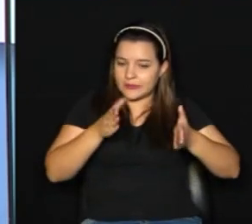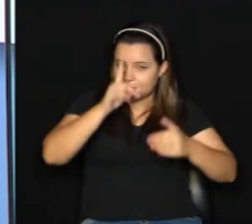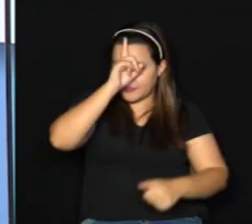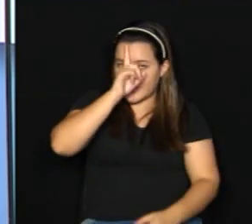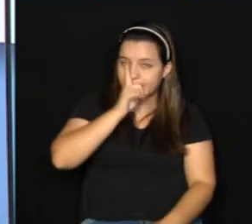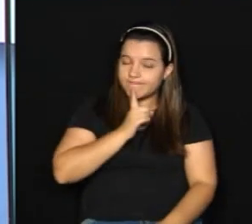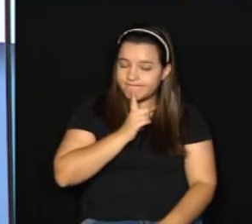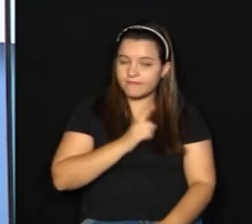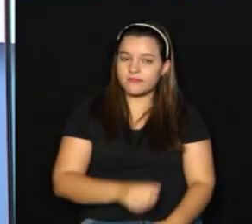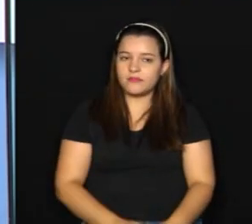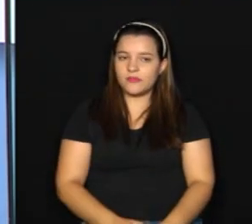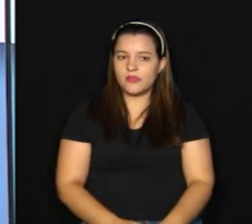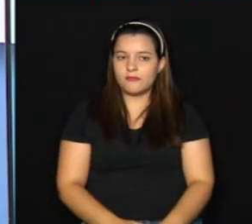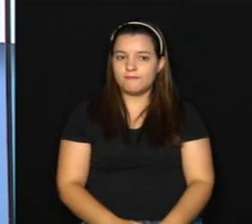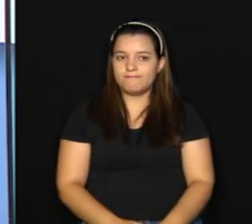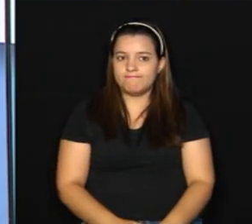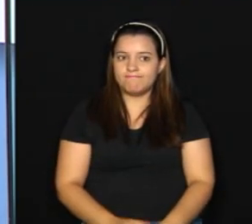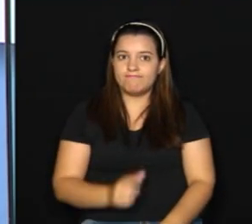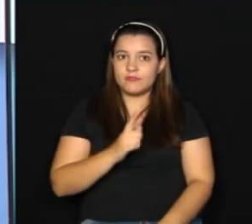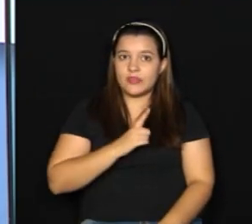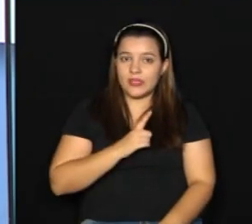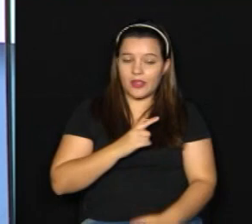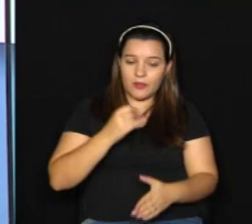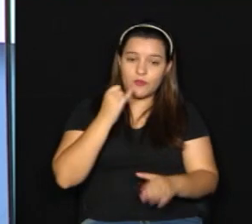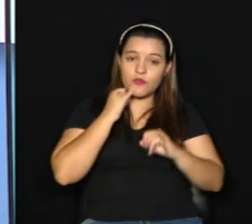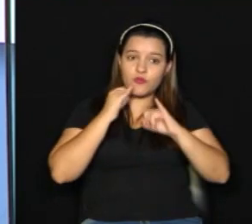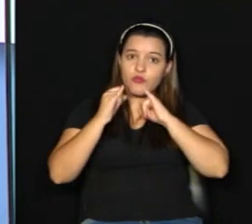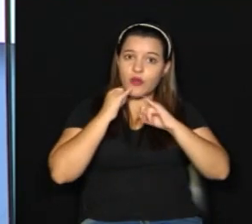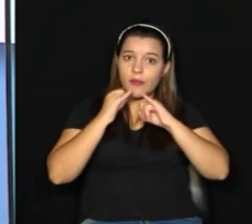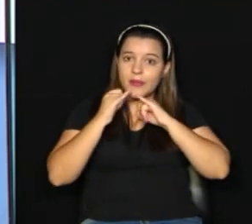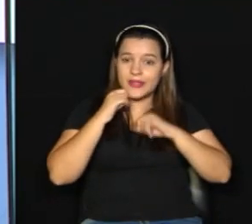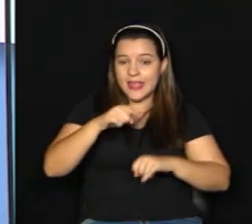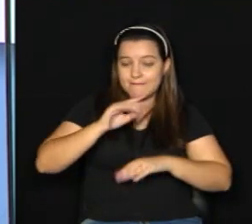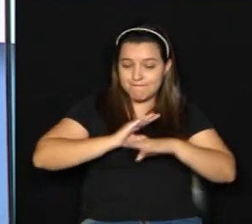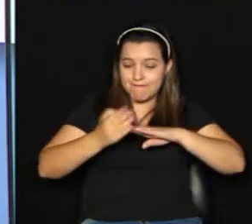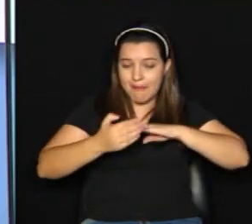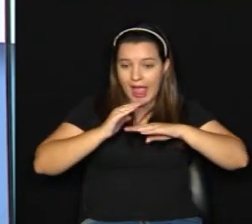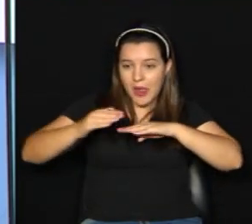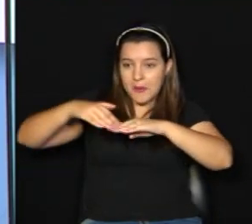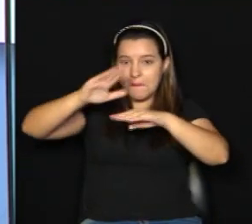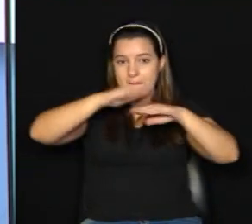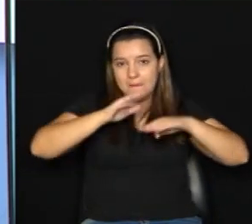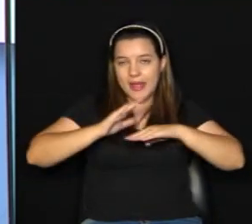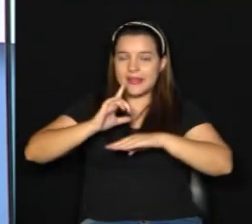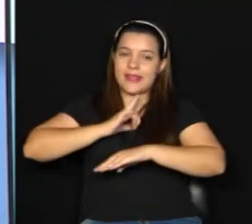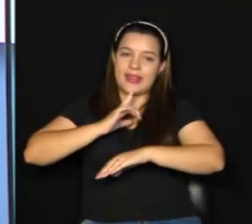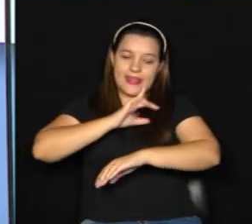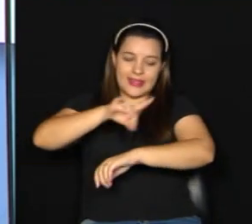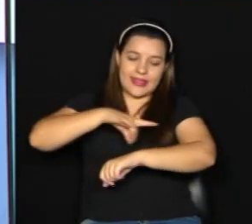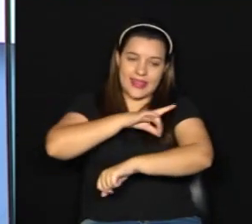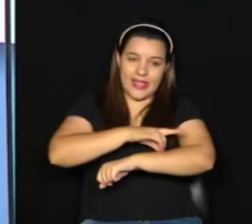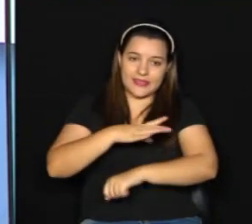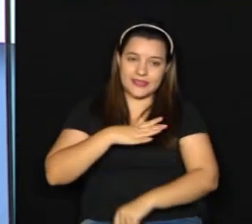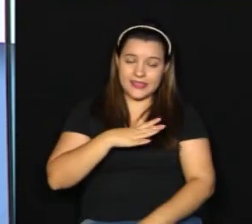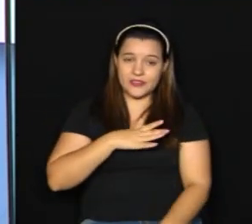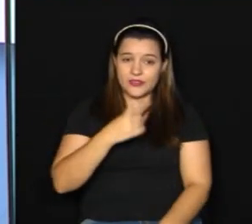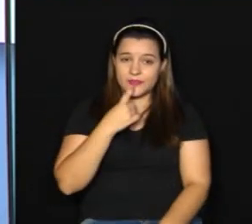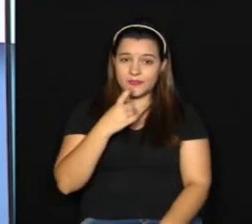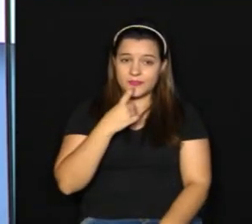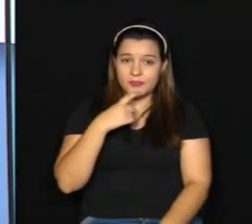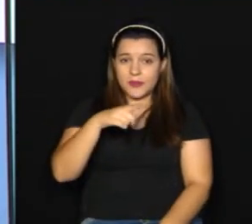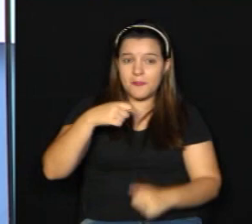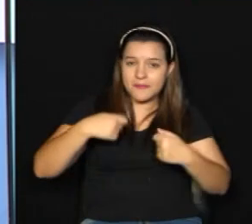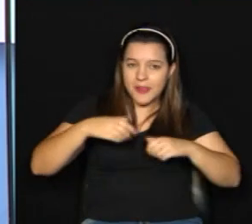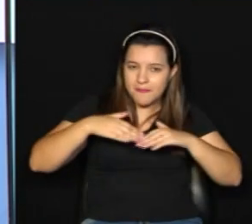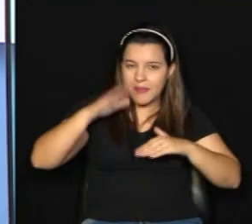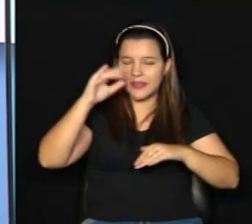no último boletim, elas são as que mais têm casos de dengue em Campinas. E se você precisa de mais